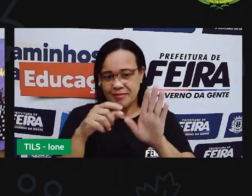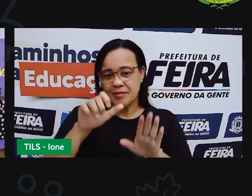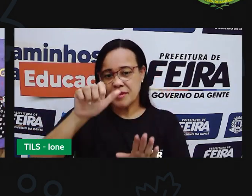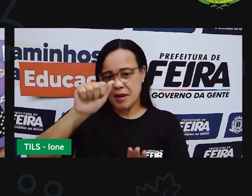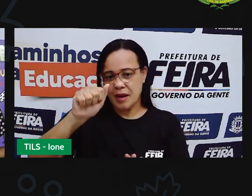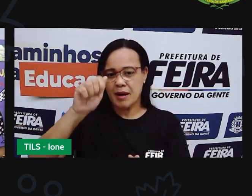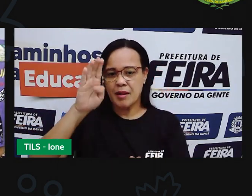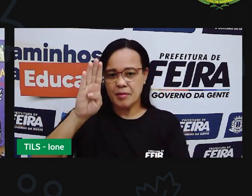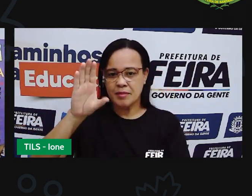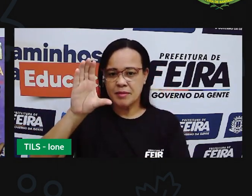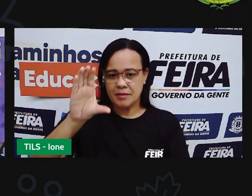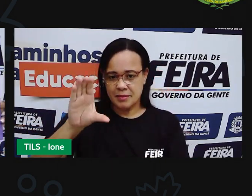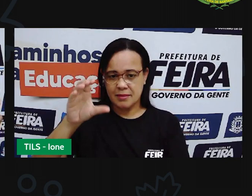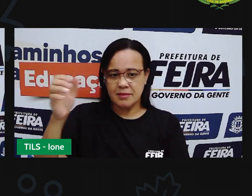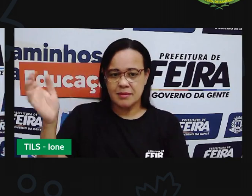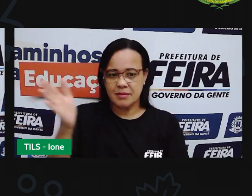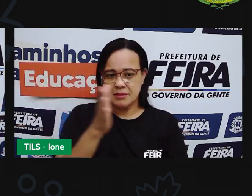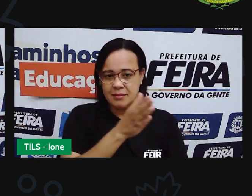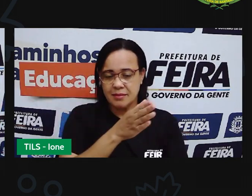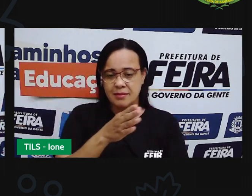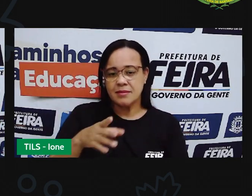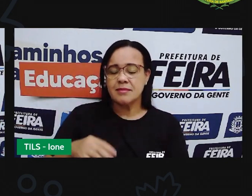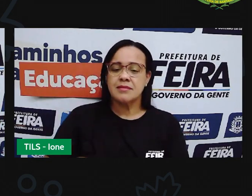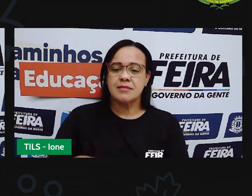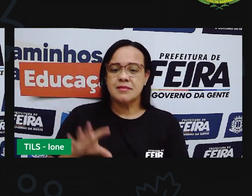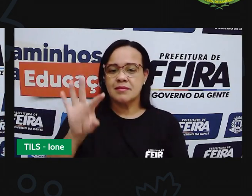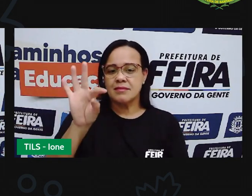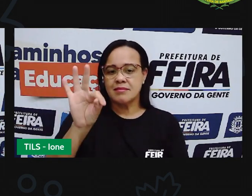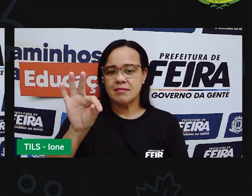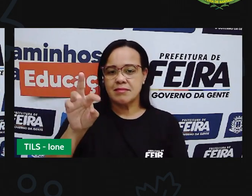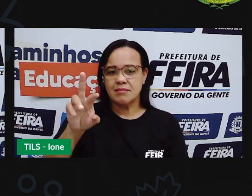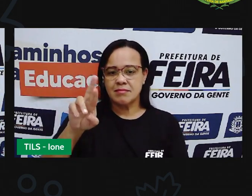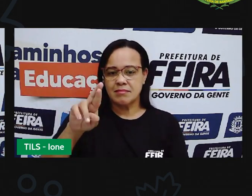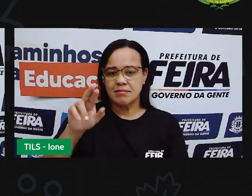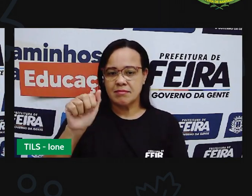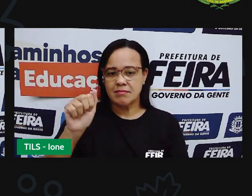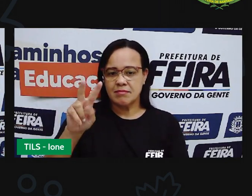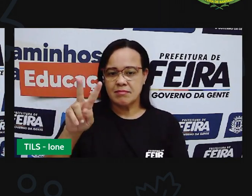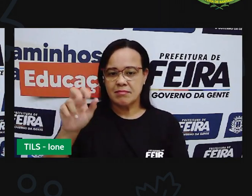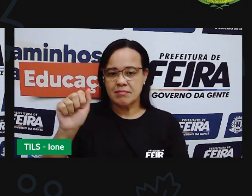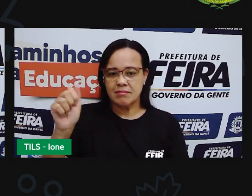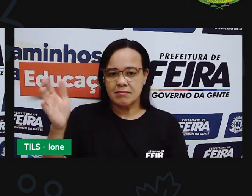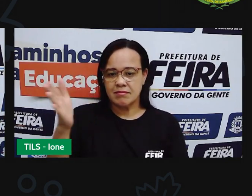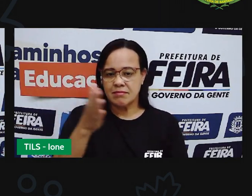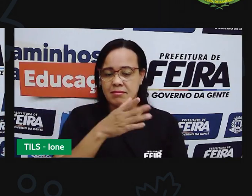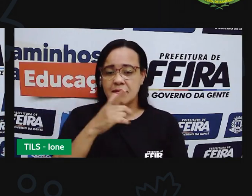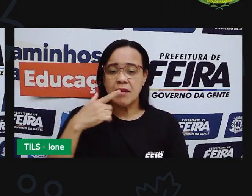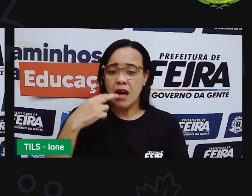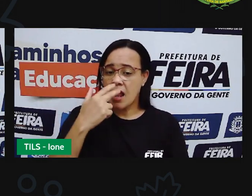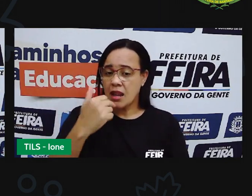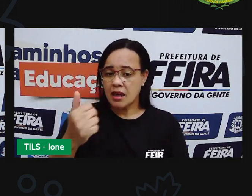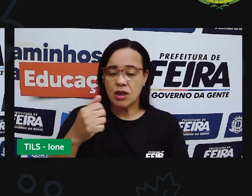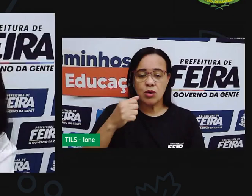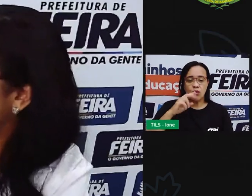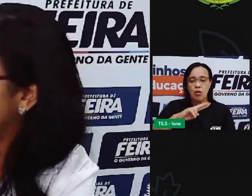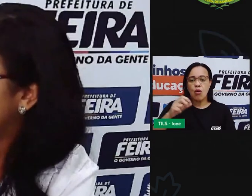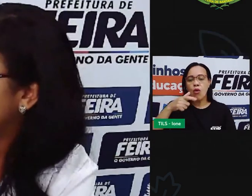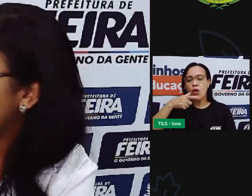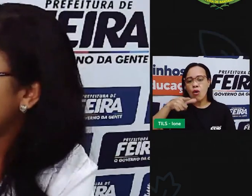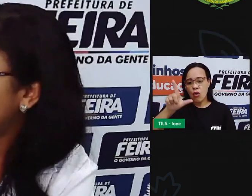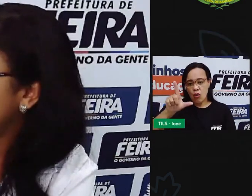ABC do Travalíngua ABC Travalíngua